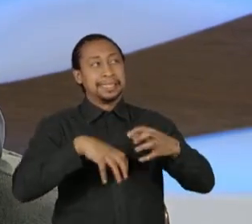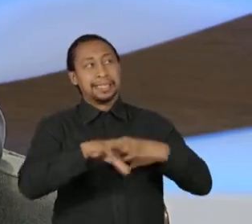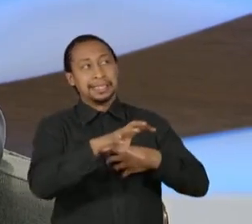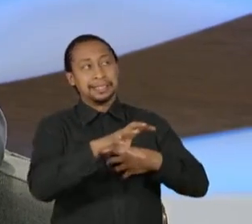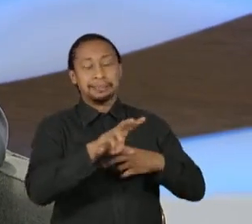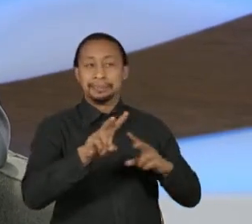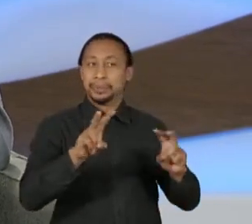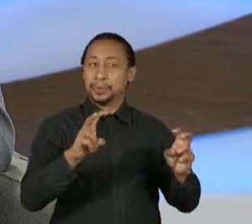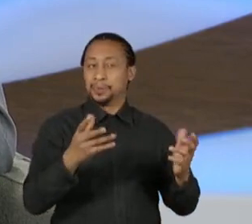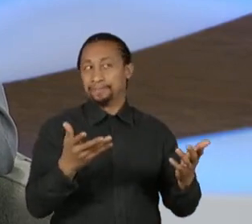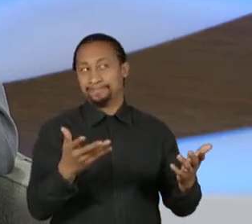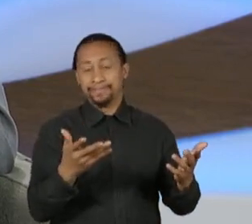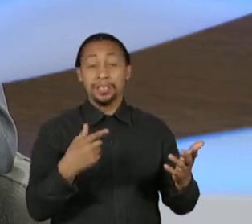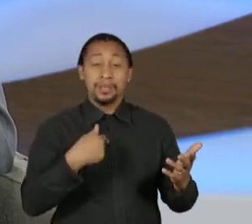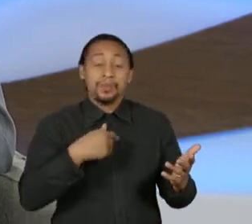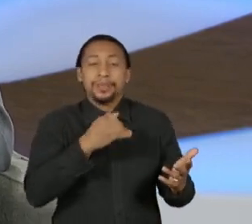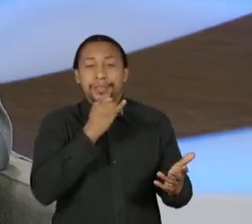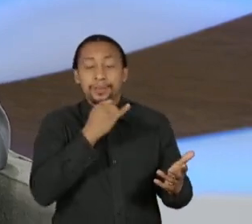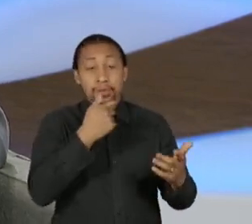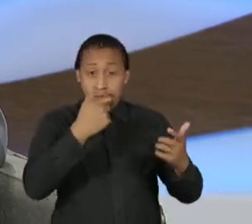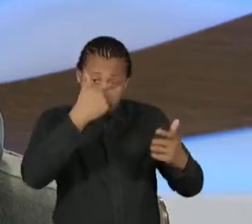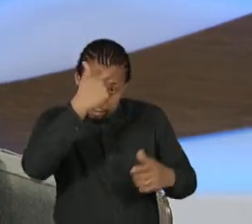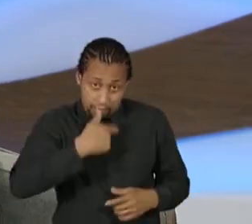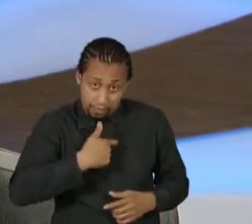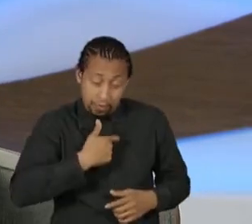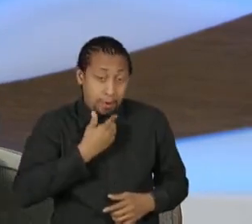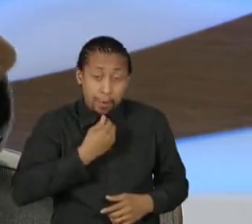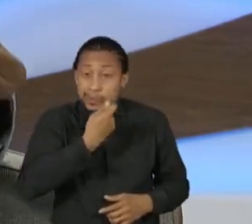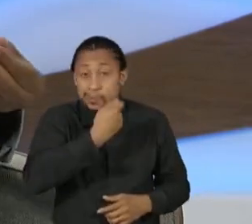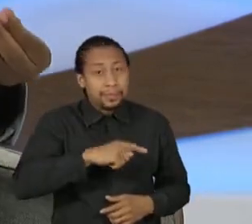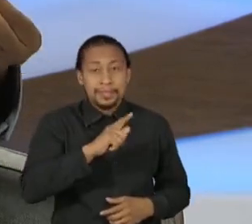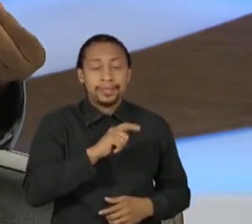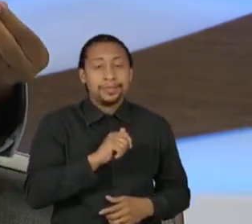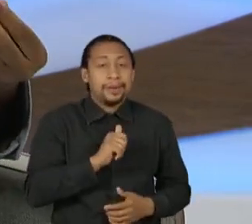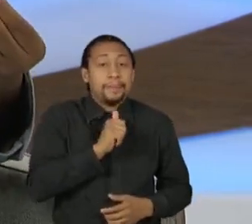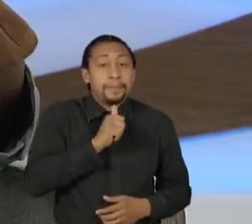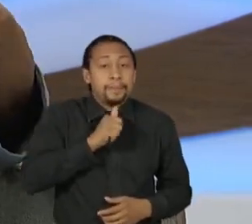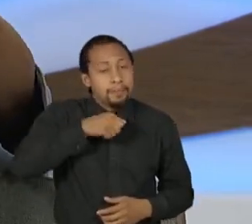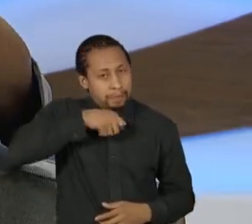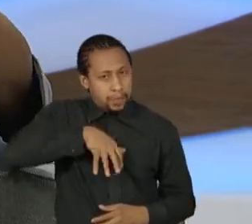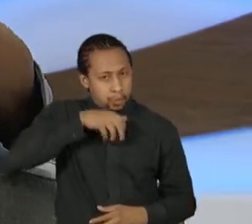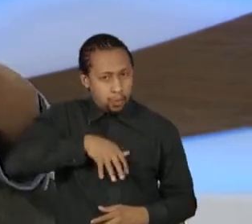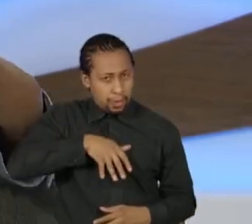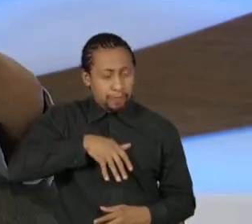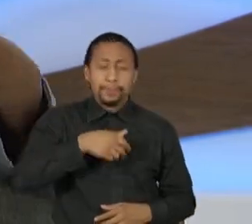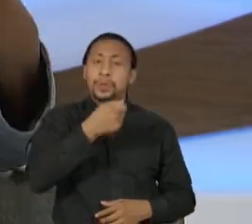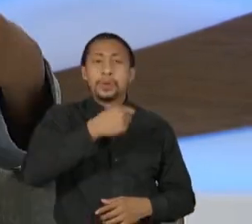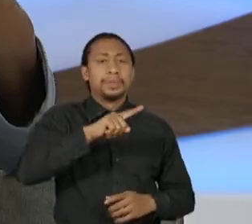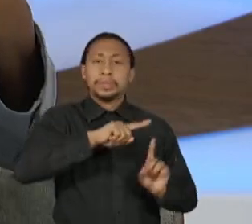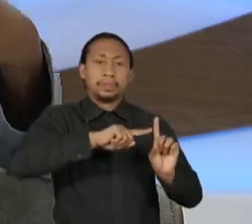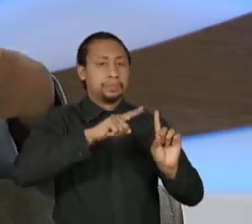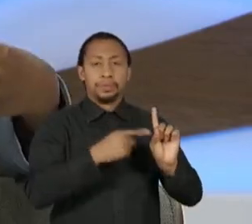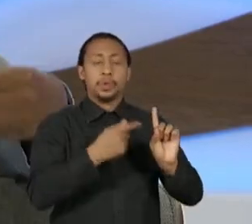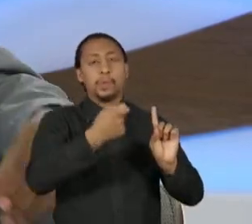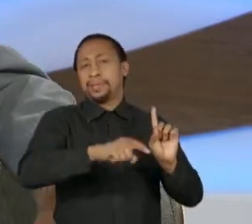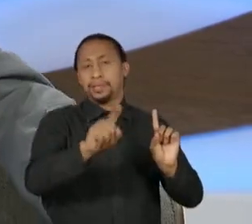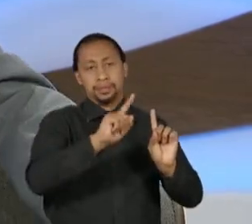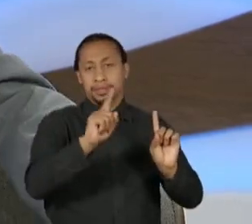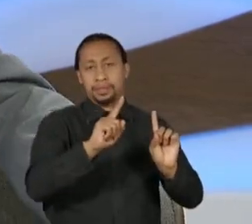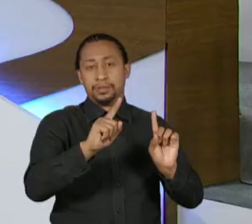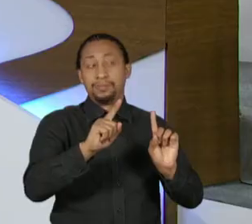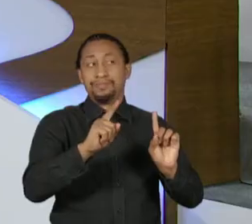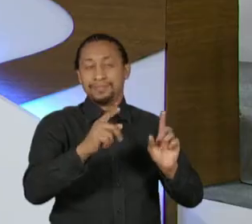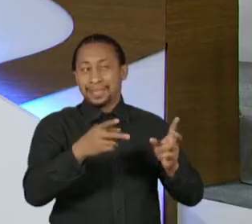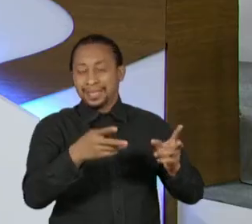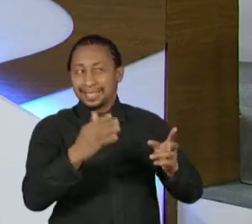Eu não preciso de menstruar, nem engravidar, para entender a partir do meu corpo masculino o que significa o